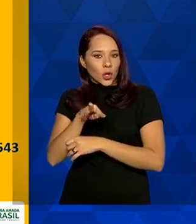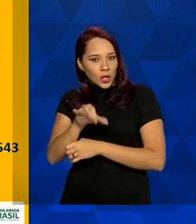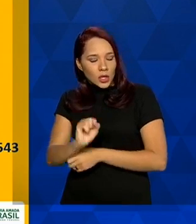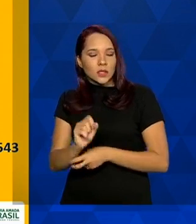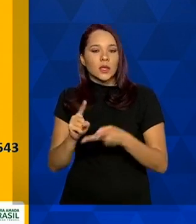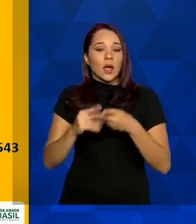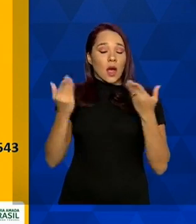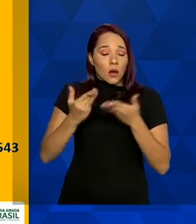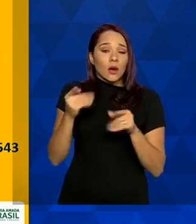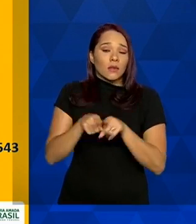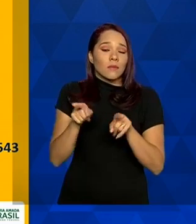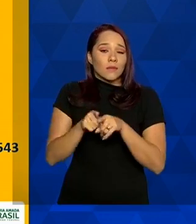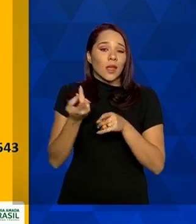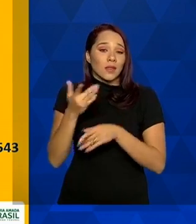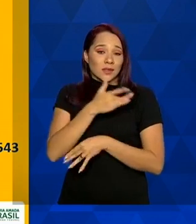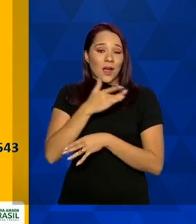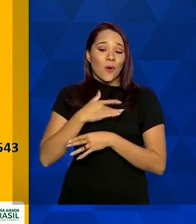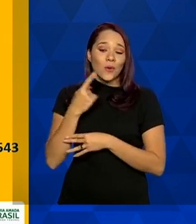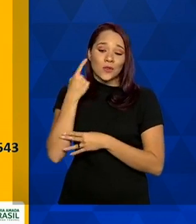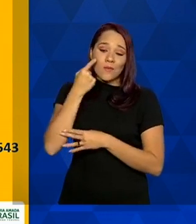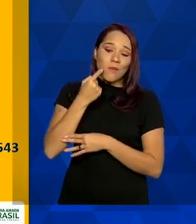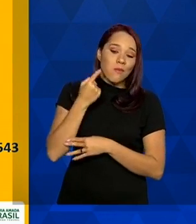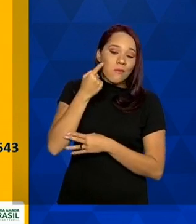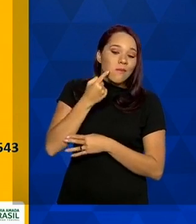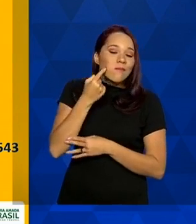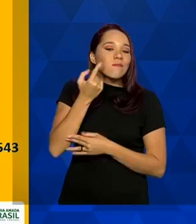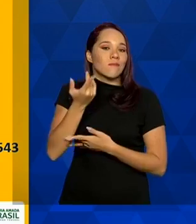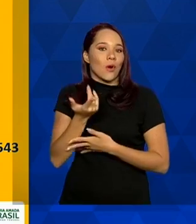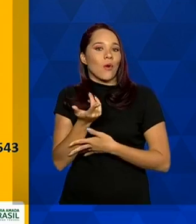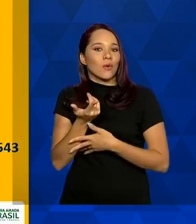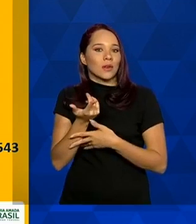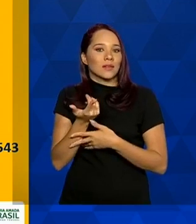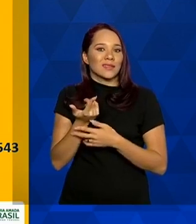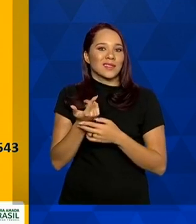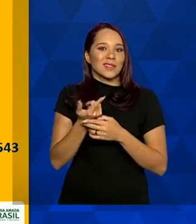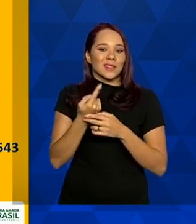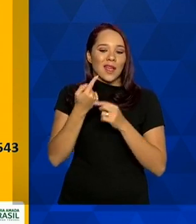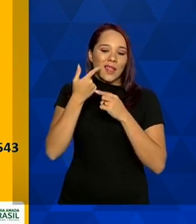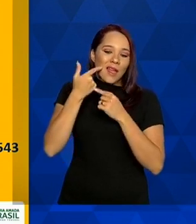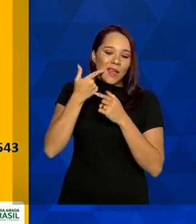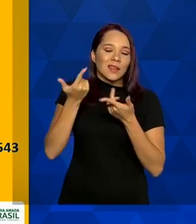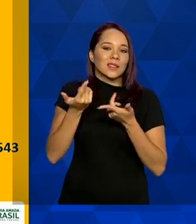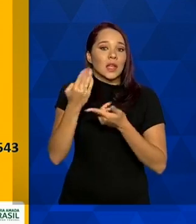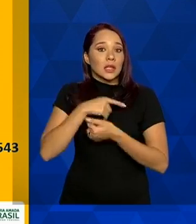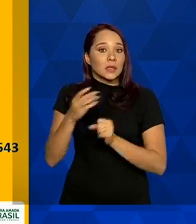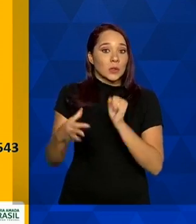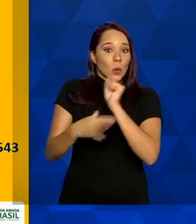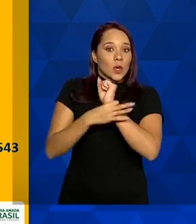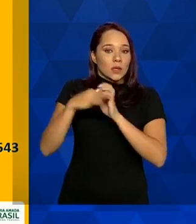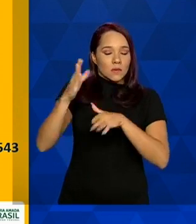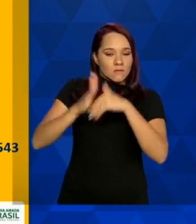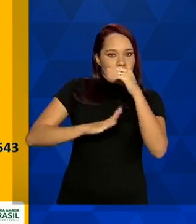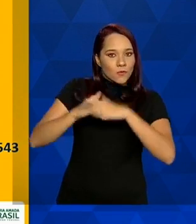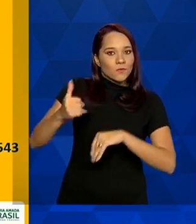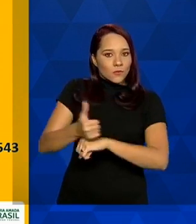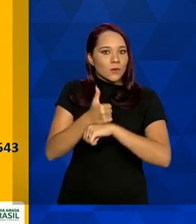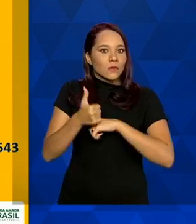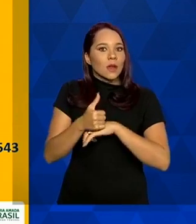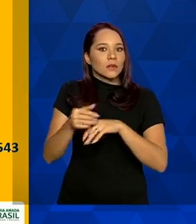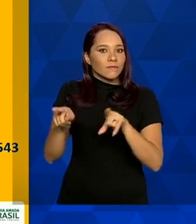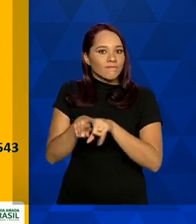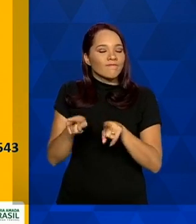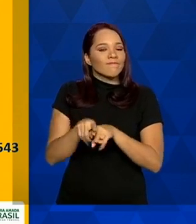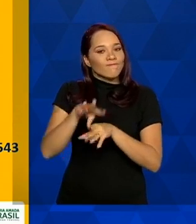saúde bucal, agora nesse momento de pandemia, focado nas urgências, para a segurança tanto de profissionais quanto